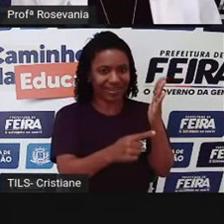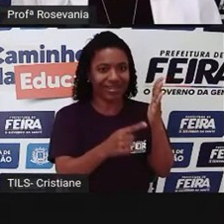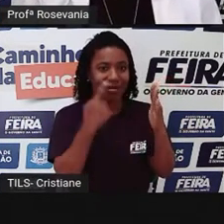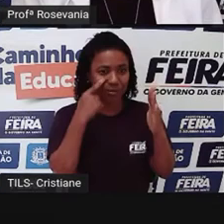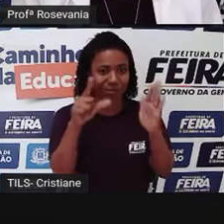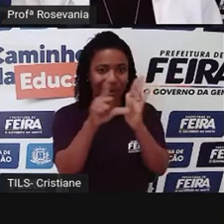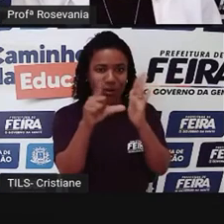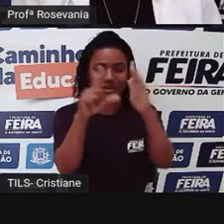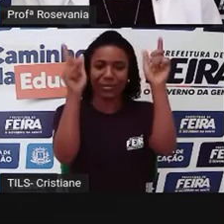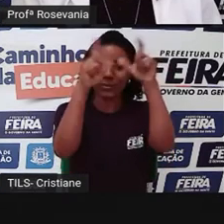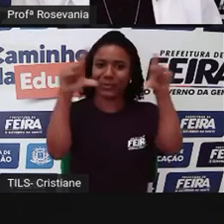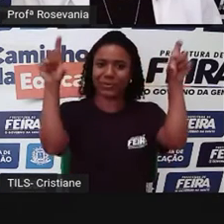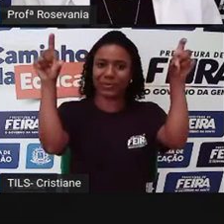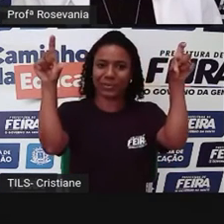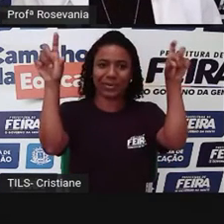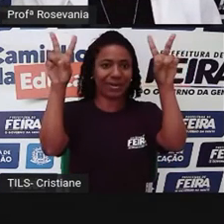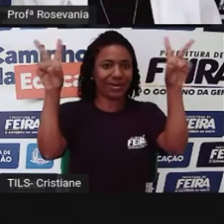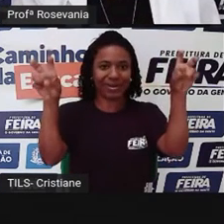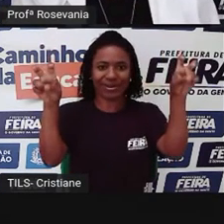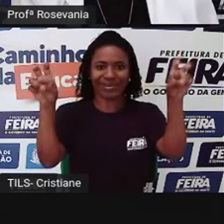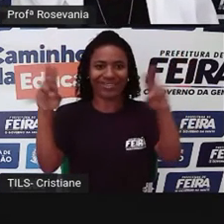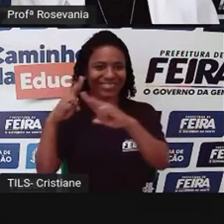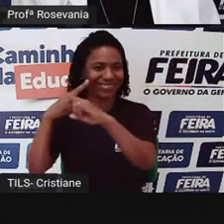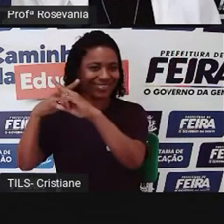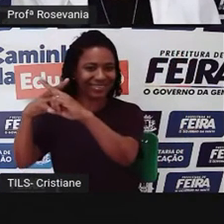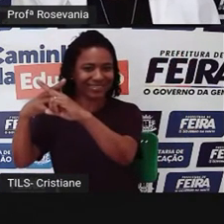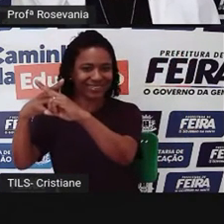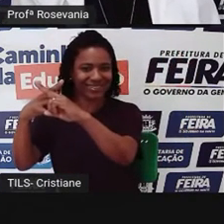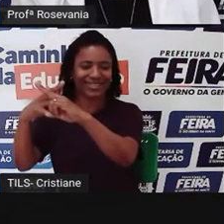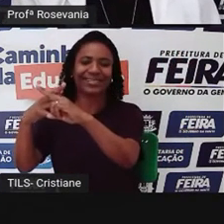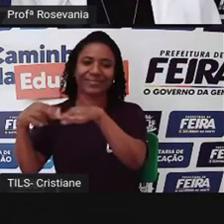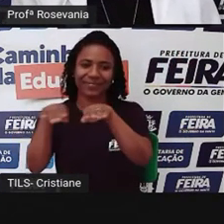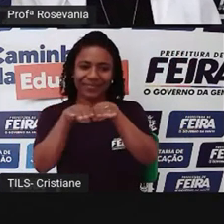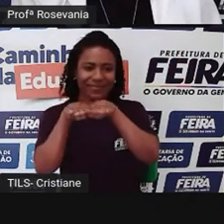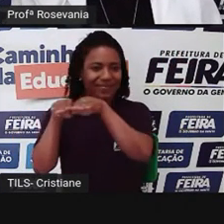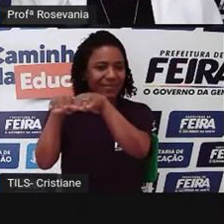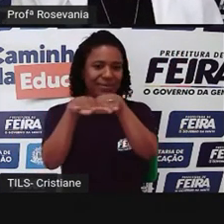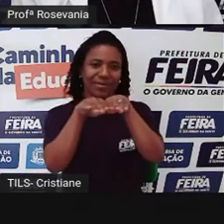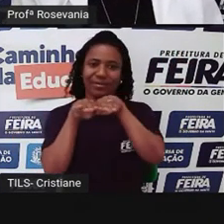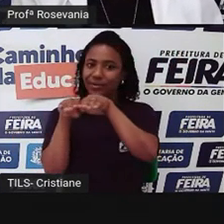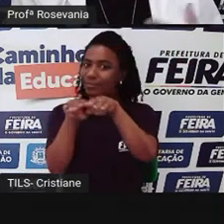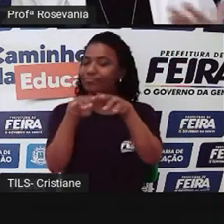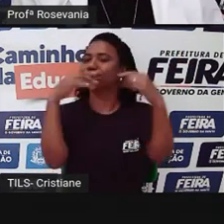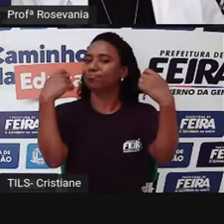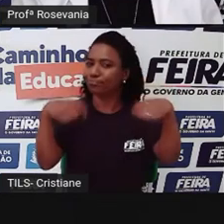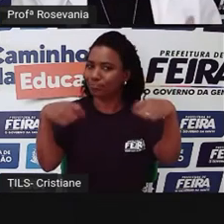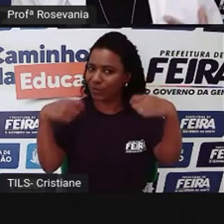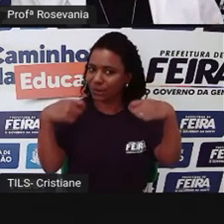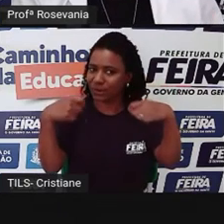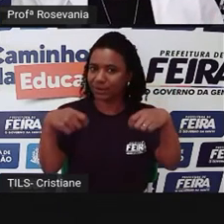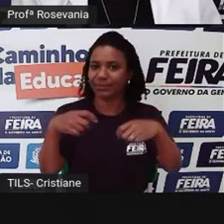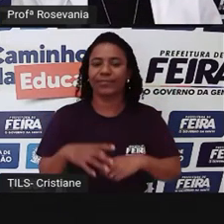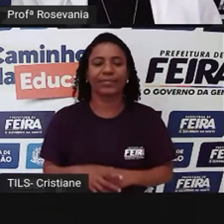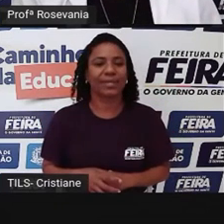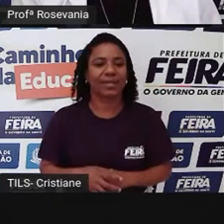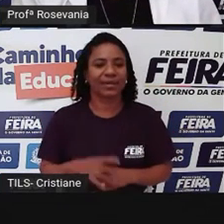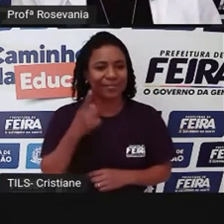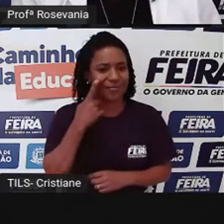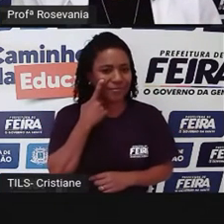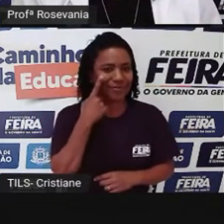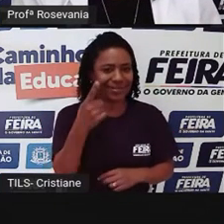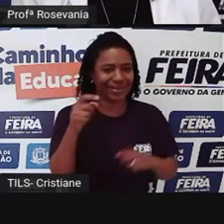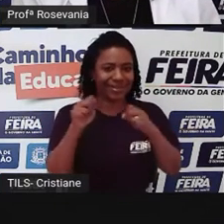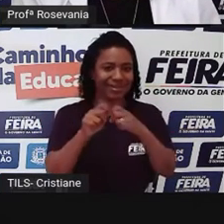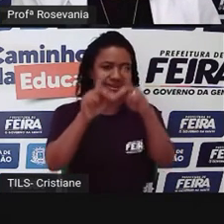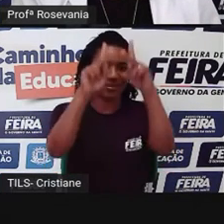observando. Então, acho que é facinho, né, de entender isso. Eu coloquei aqui a McDonald's, mas quando você chega no shopping, muitas